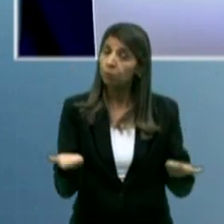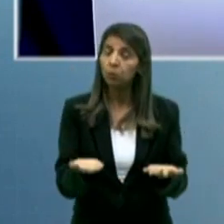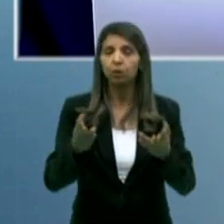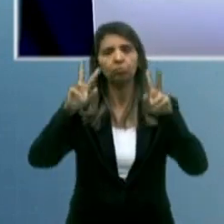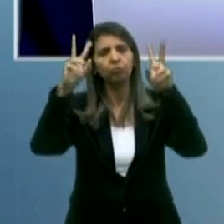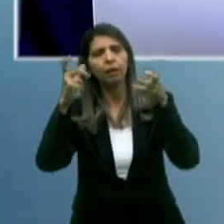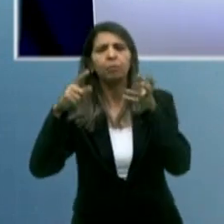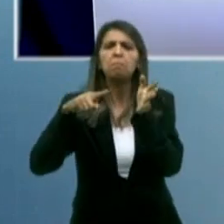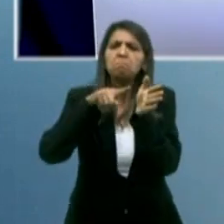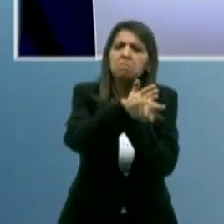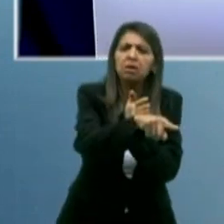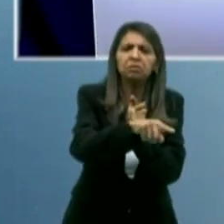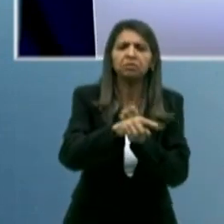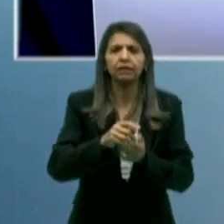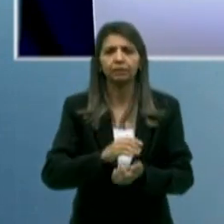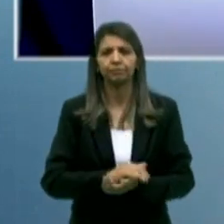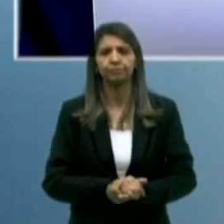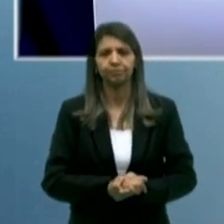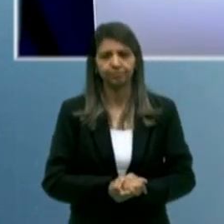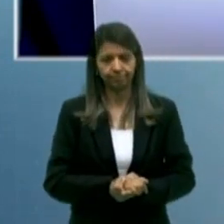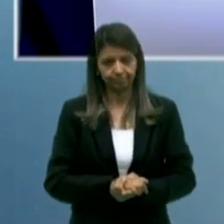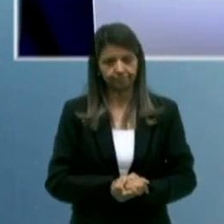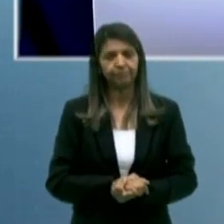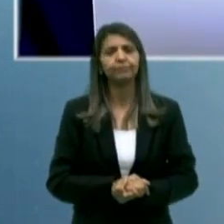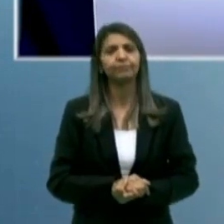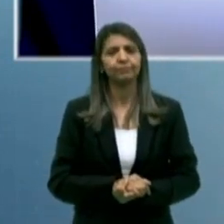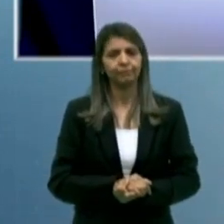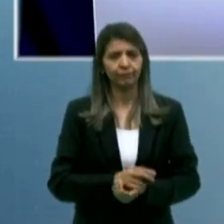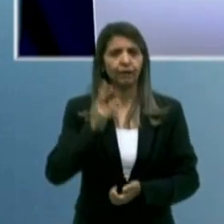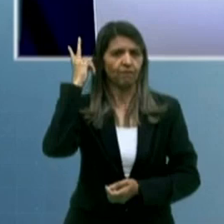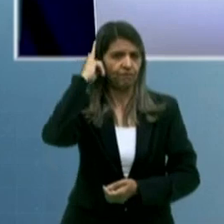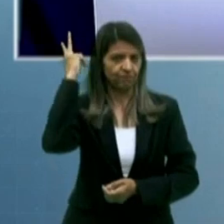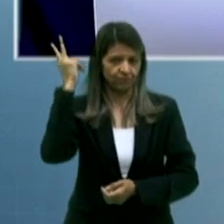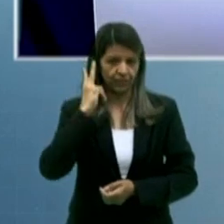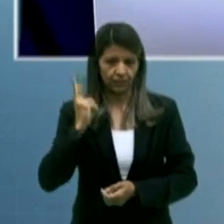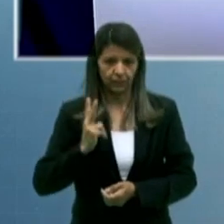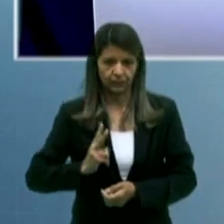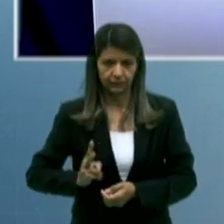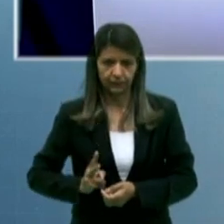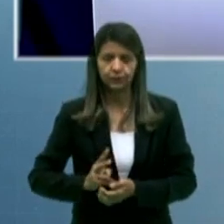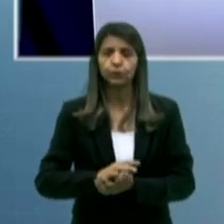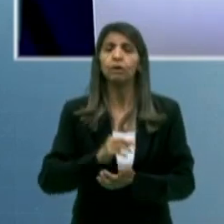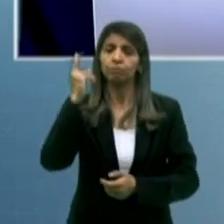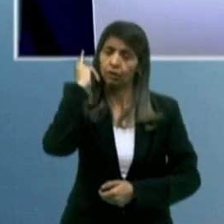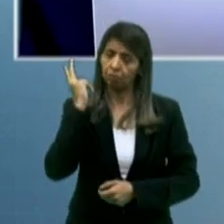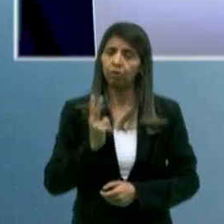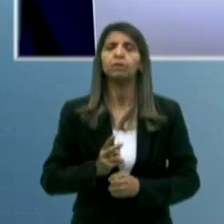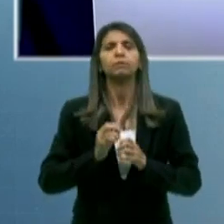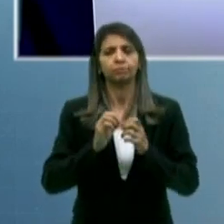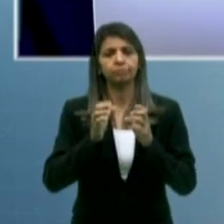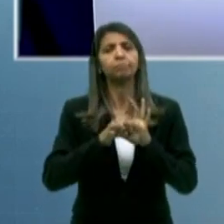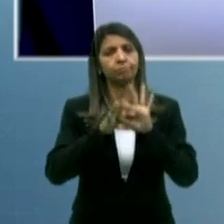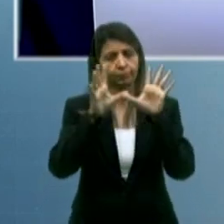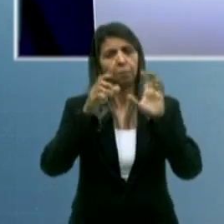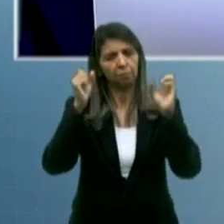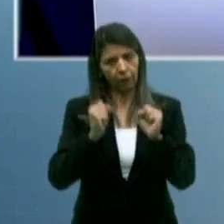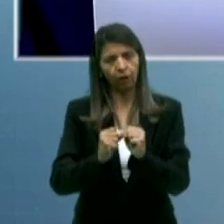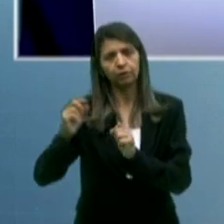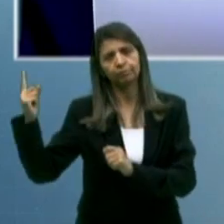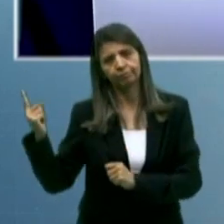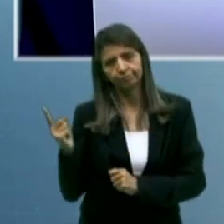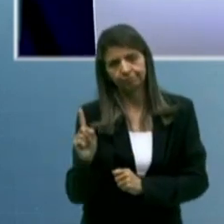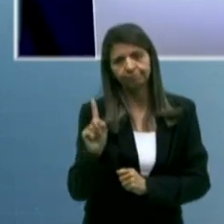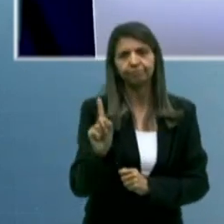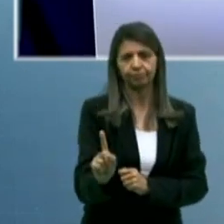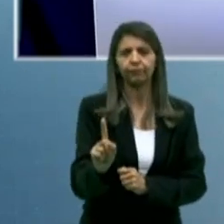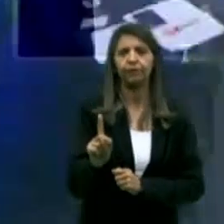assunto? Vou perguntar a veneziano. Veneziano Vital, pode se dirigir ao centro do nosso cenário. Lembrando que o